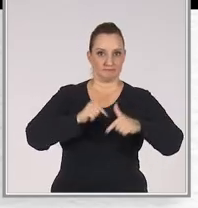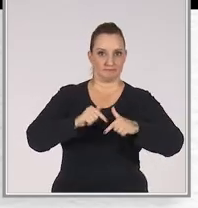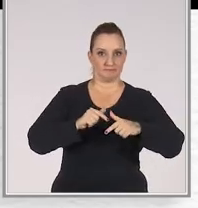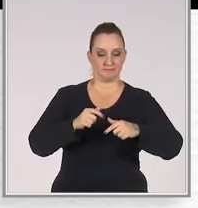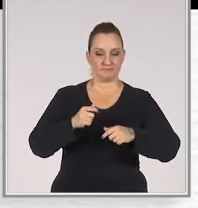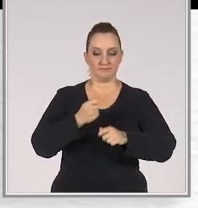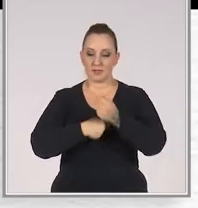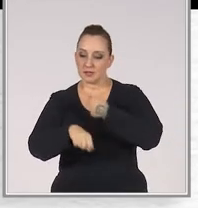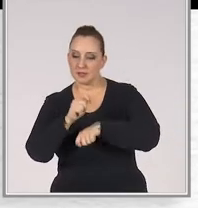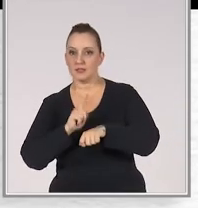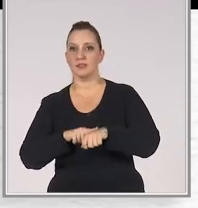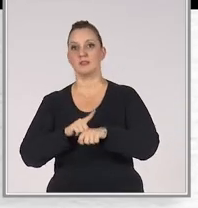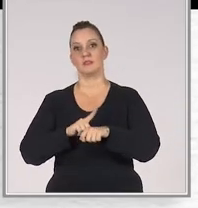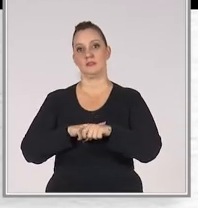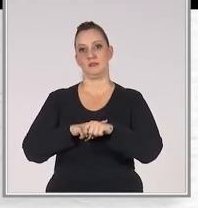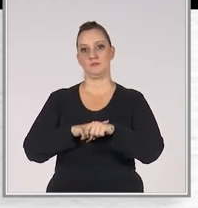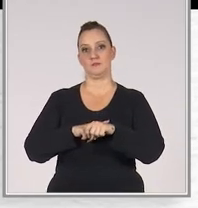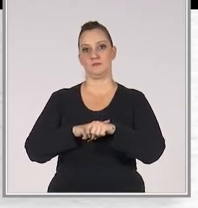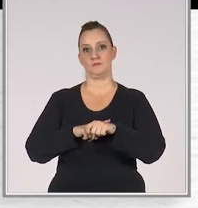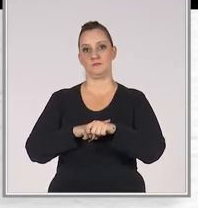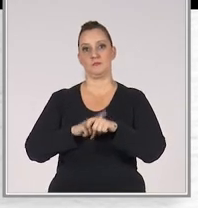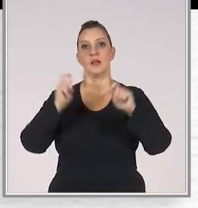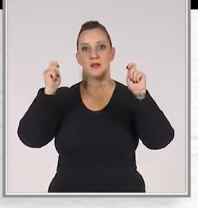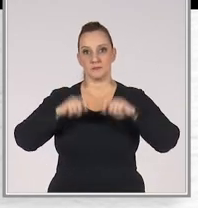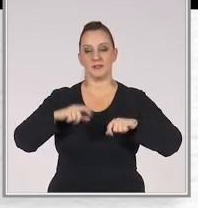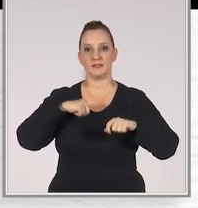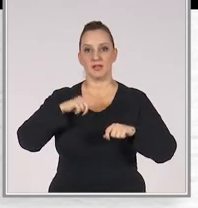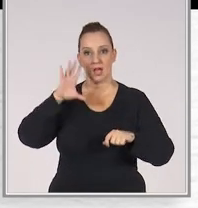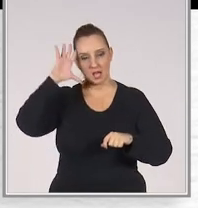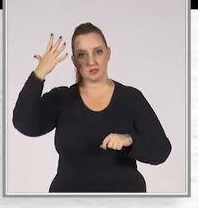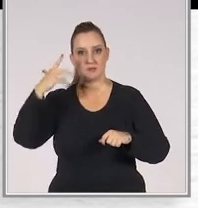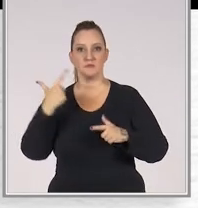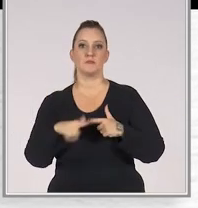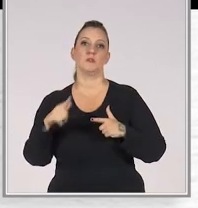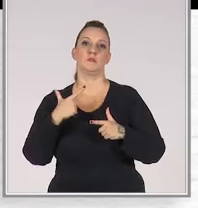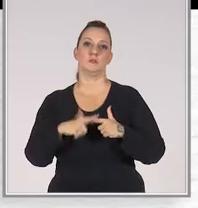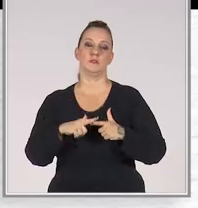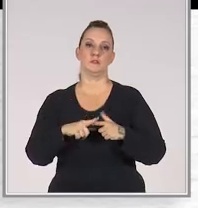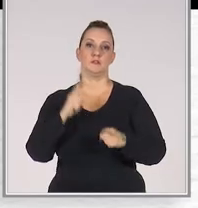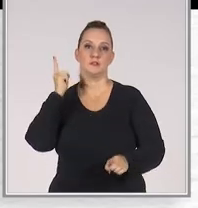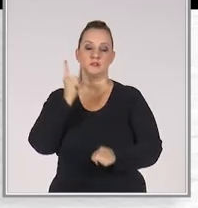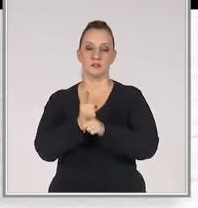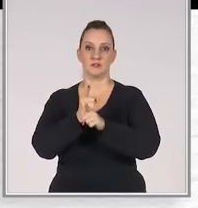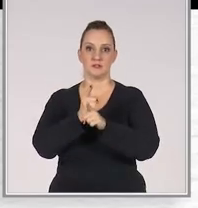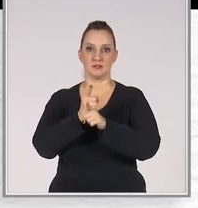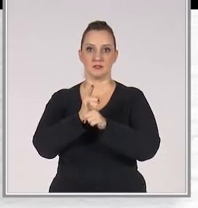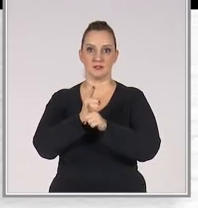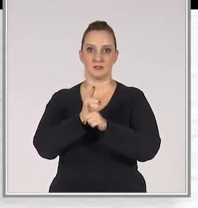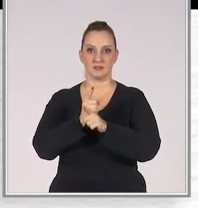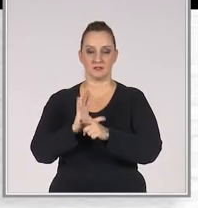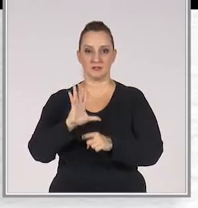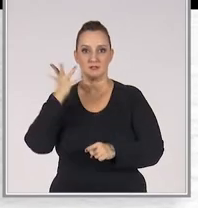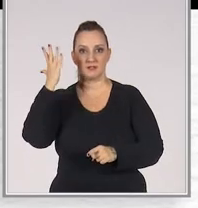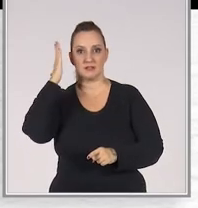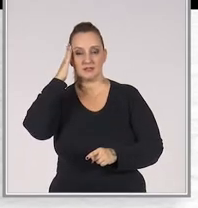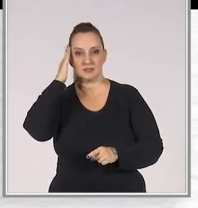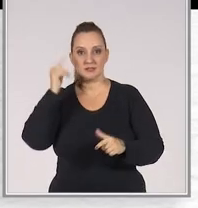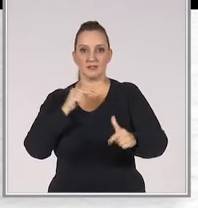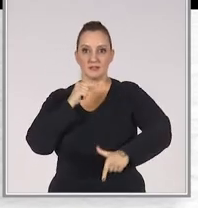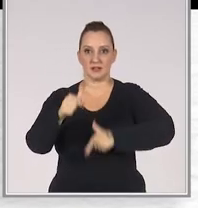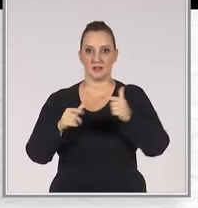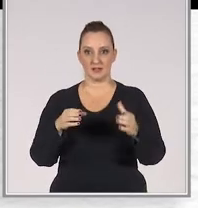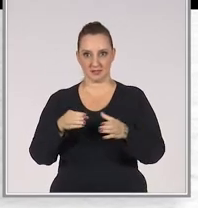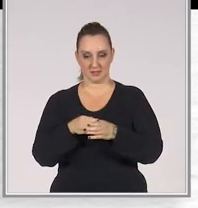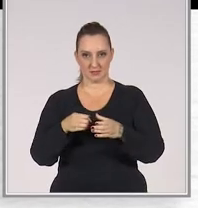trabalho e administrar o tempo. Ter capacidade de resolver conflitos e encontrar soluções. Saber